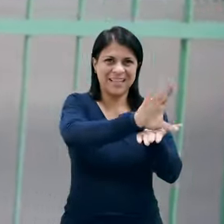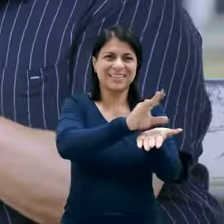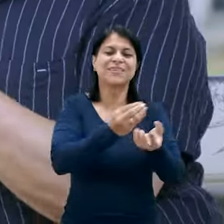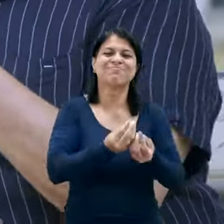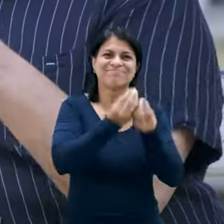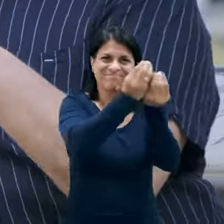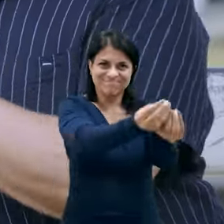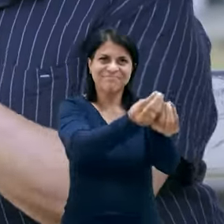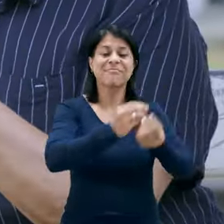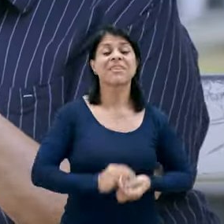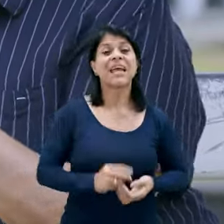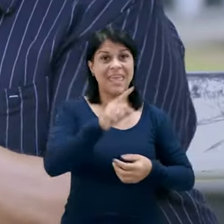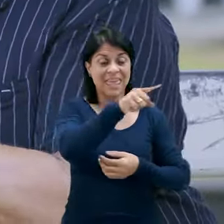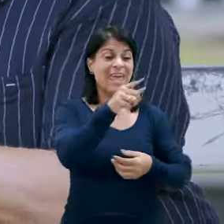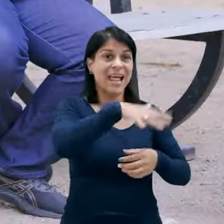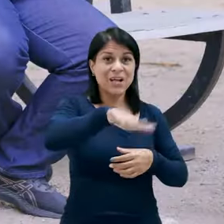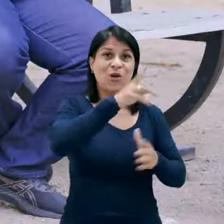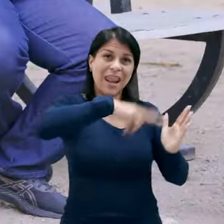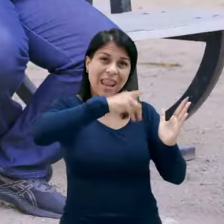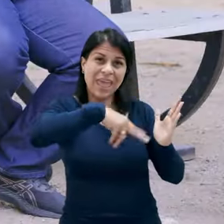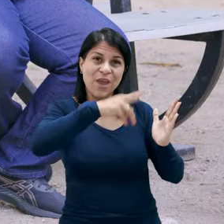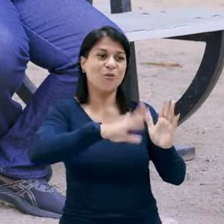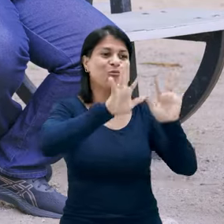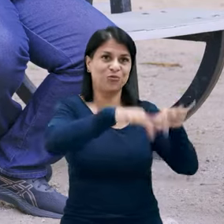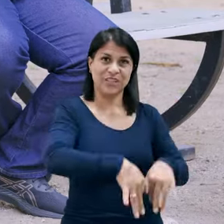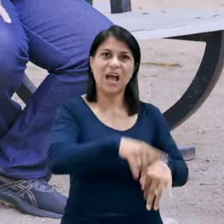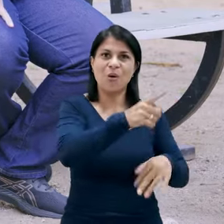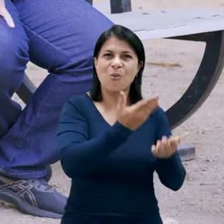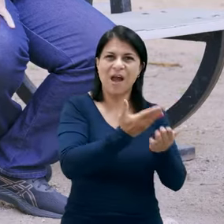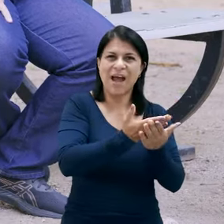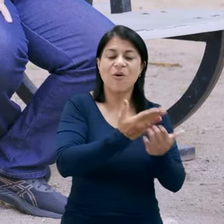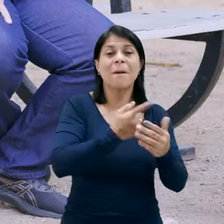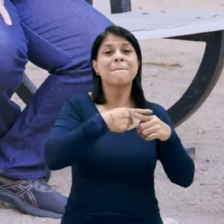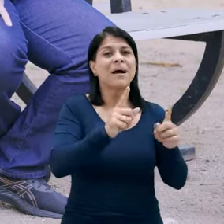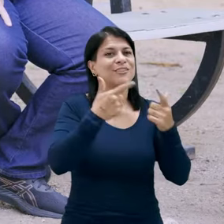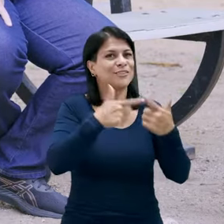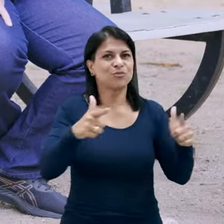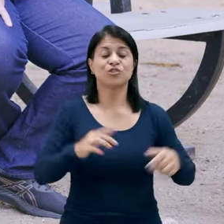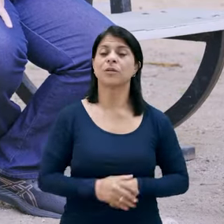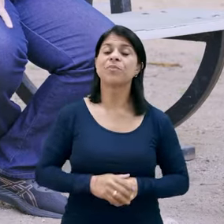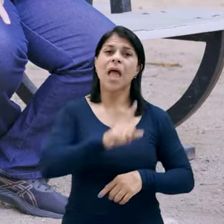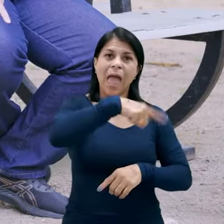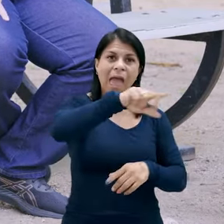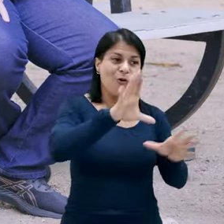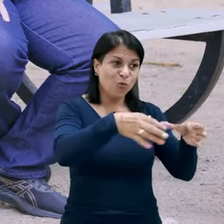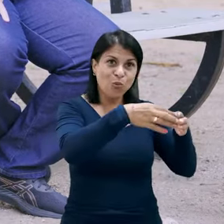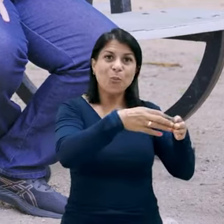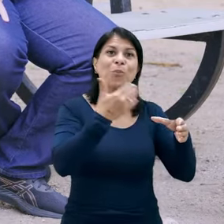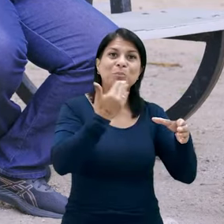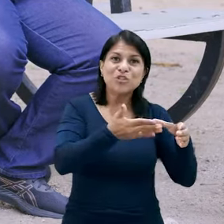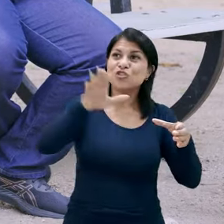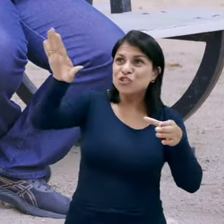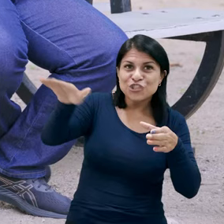dolorida. Sei que no final conseguiram ler a minha carta. Terminou a aula, não tiveram mais aula naquele dia, e conseguiram mandar me buscar. Era